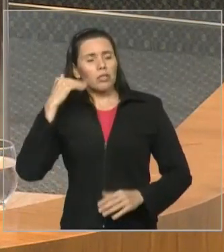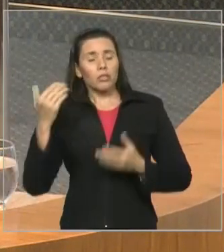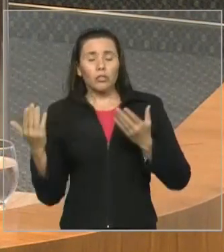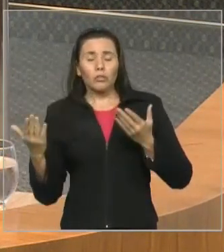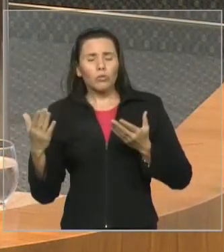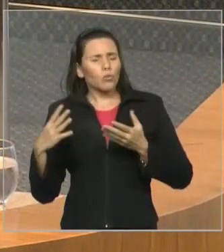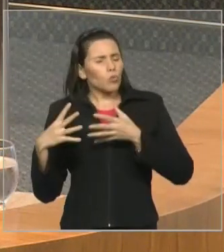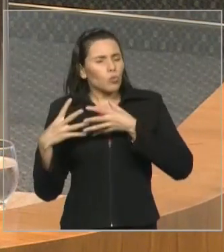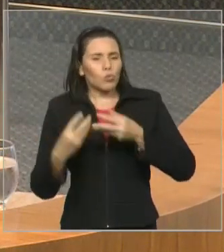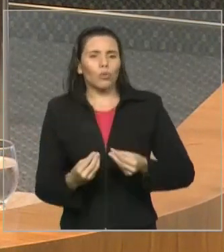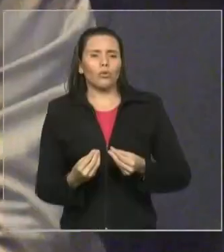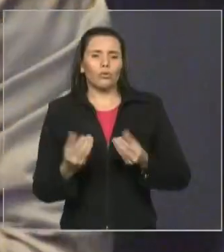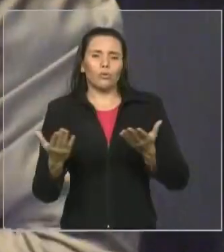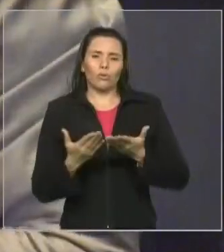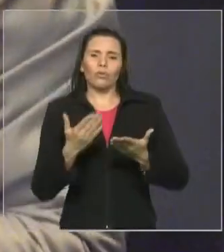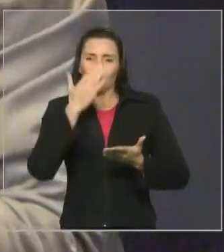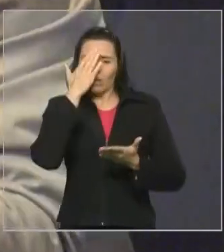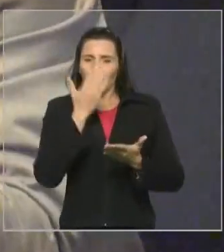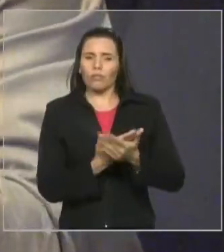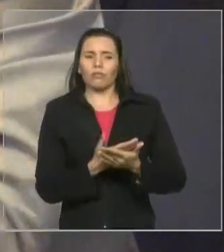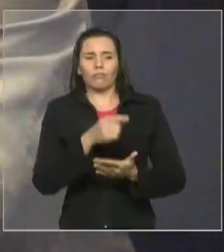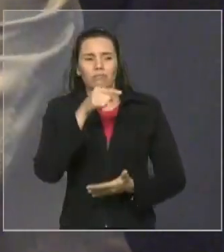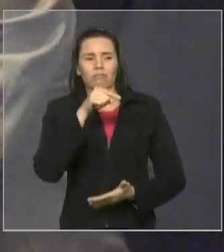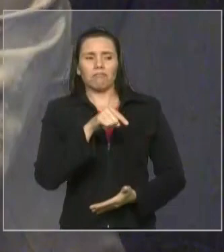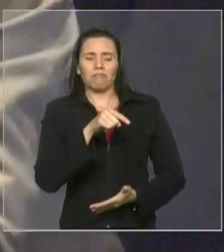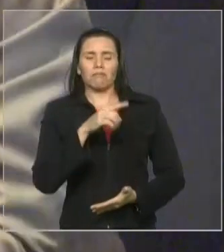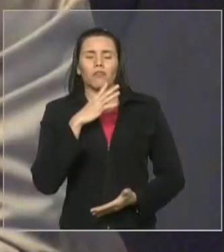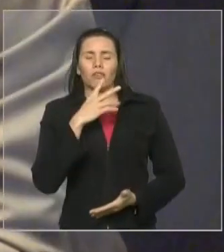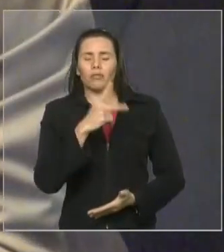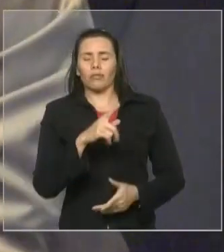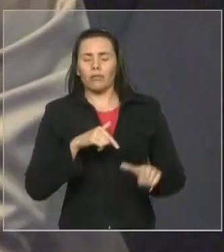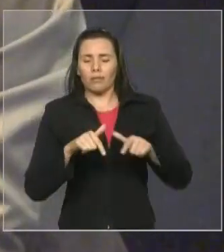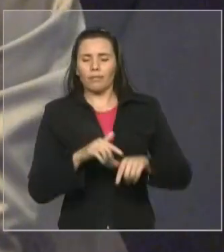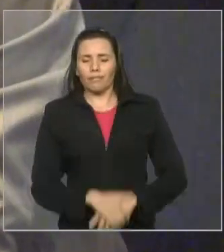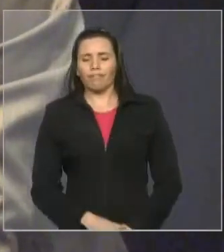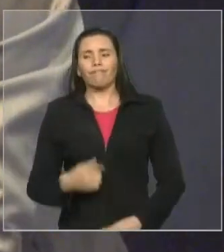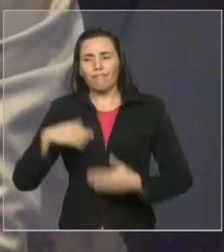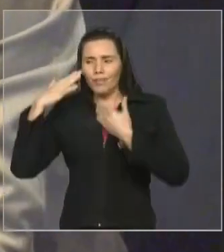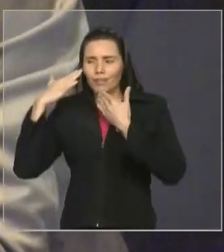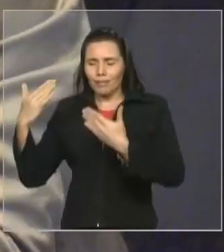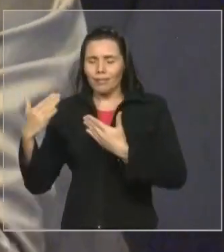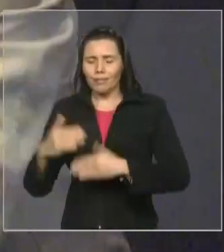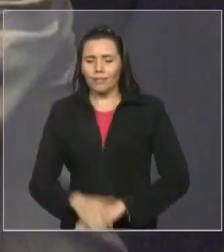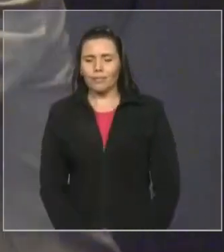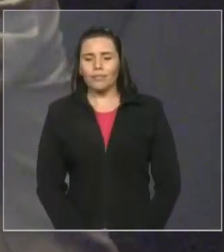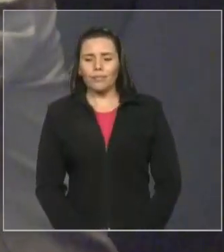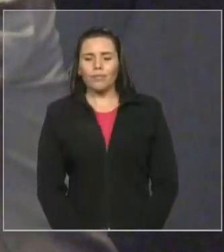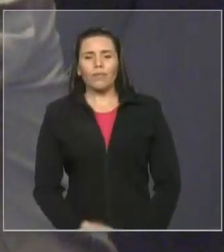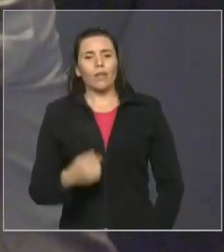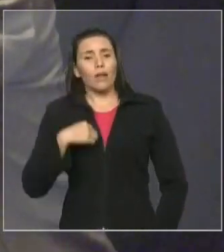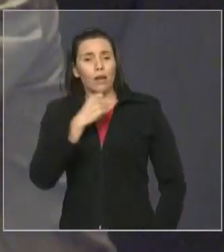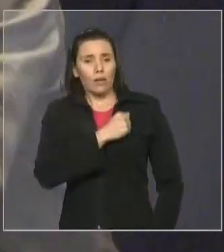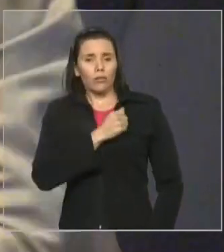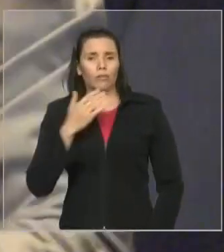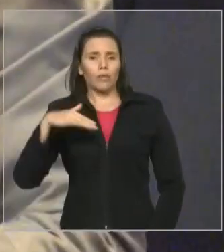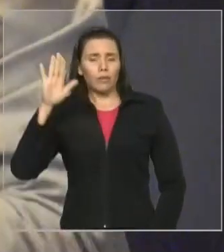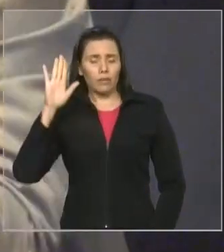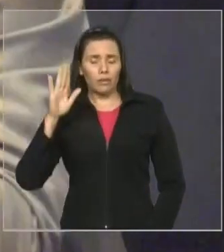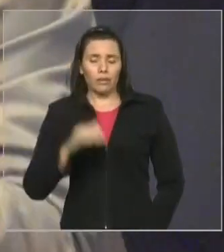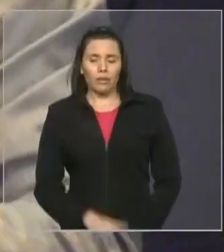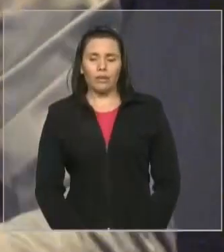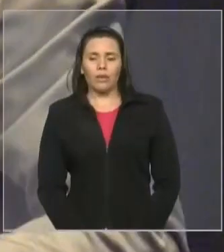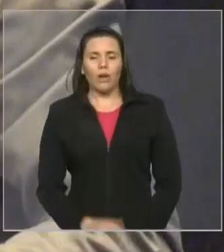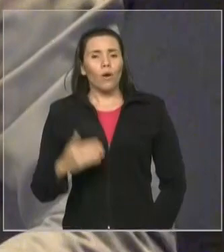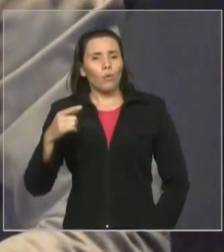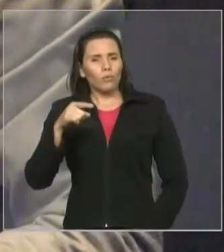Deputado Marcelo, obrigado pela parte. Quando Vossa Excelência começou esse pronunciamento, nas